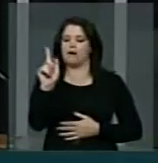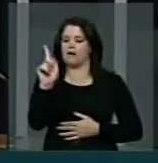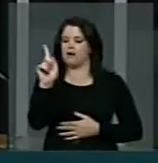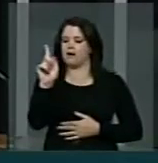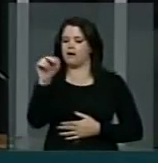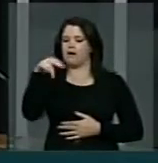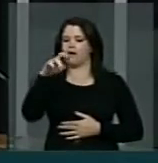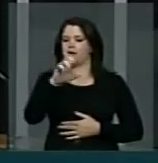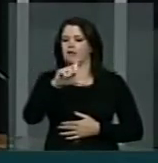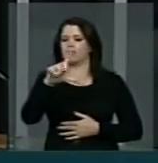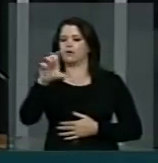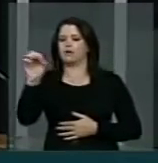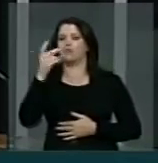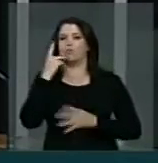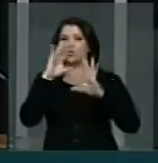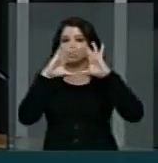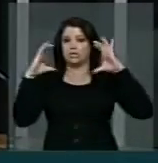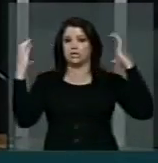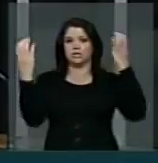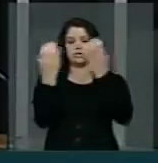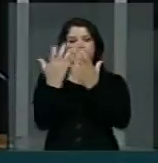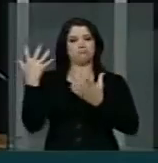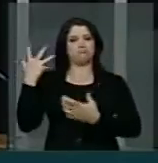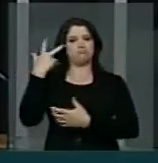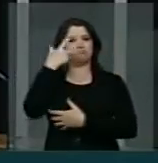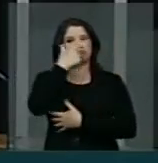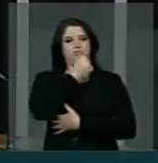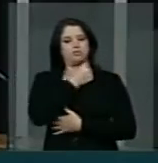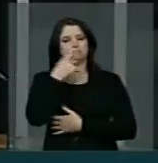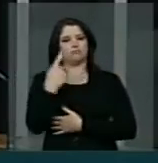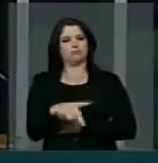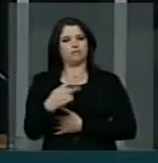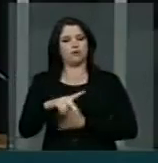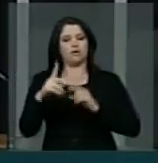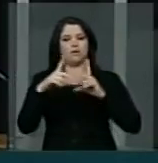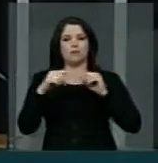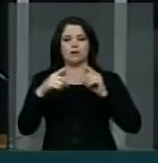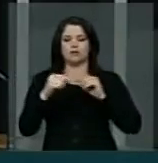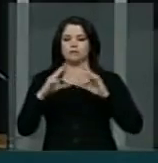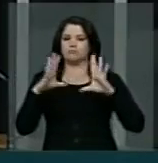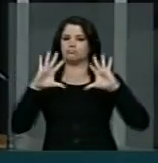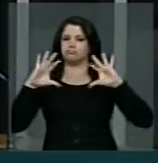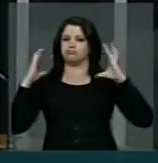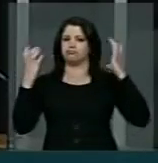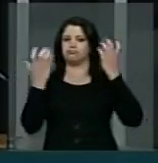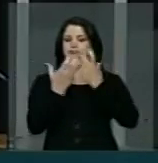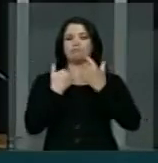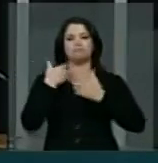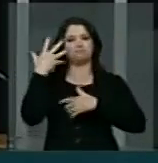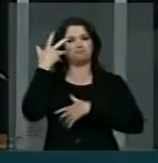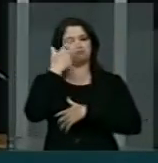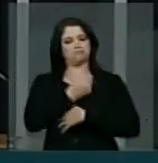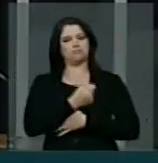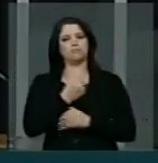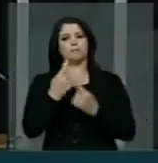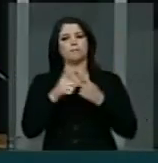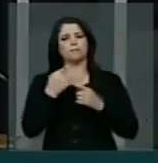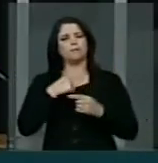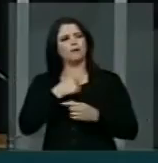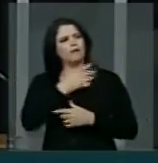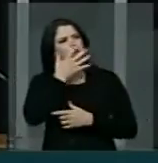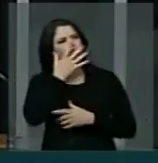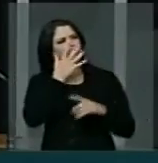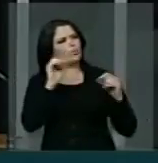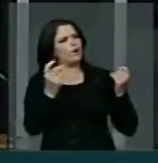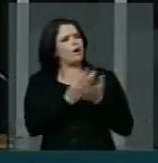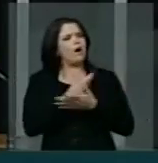maravilha de estádio, que é o Estádio Nacional Monegarrincha, e quando a gente vai olhar